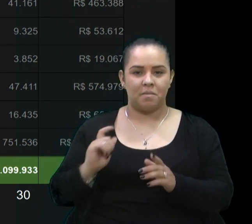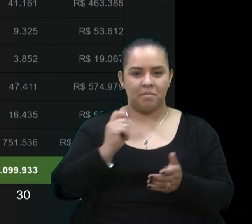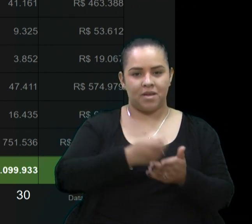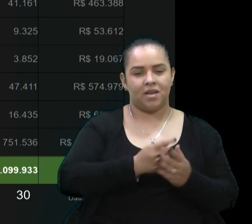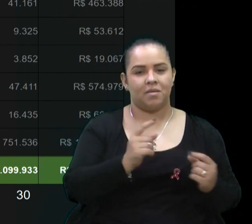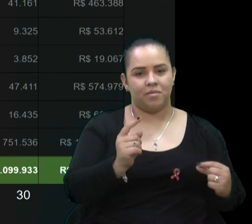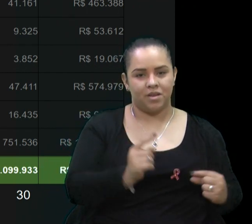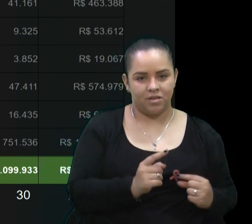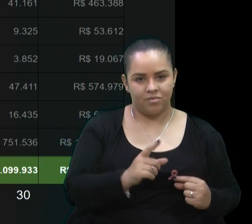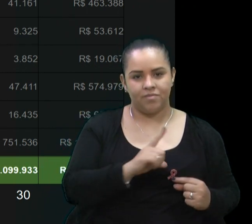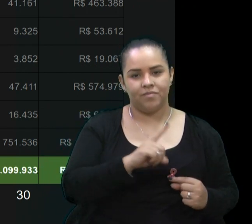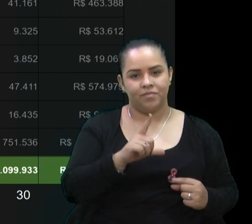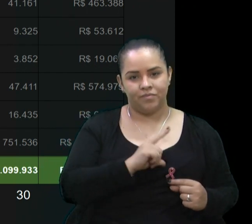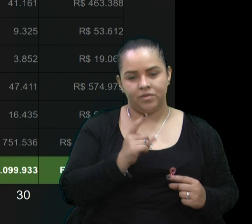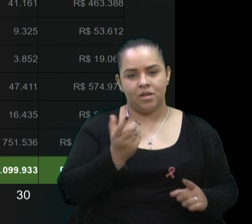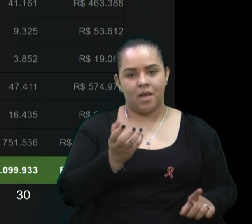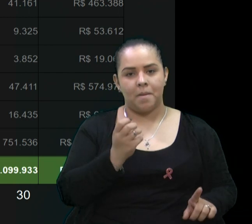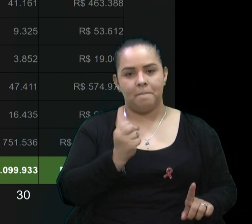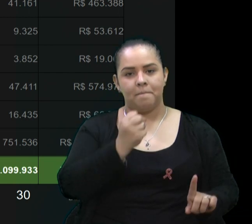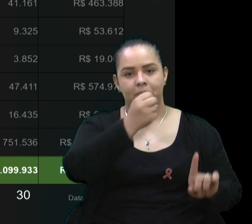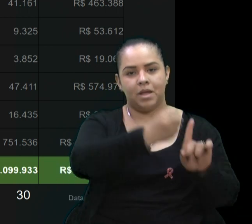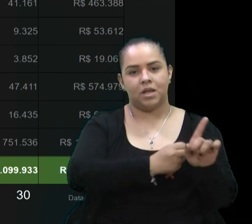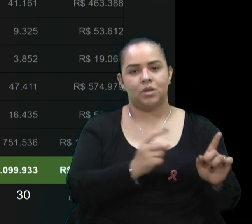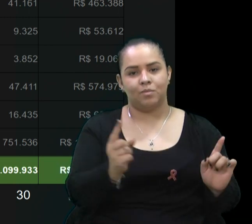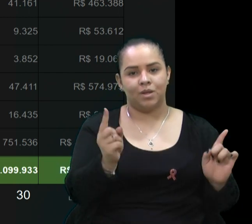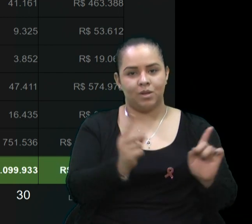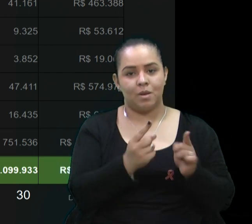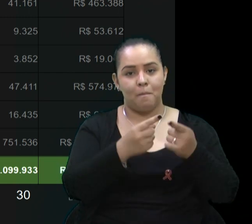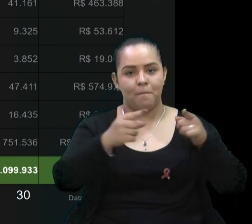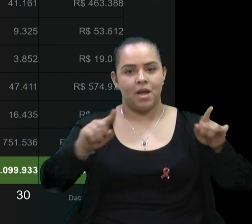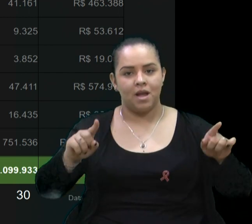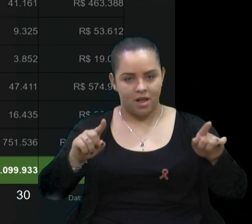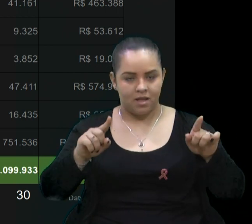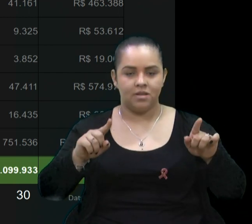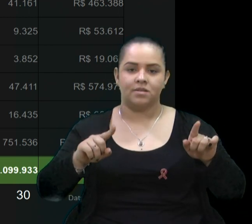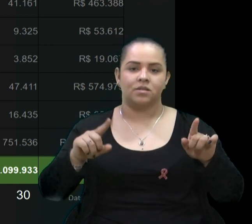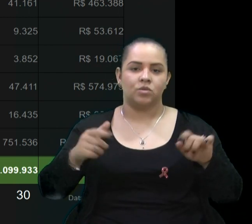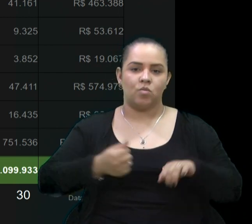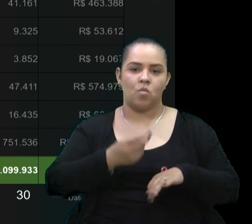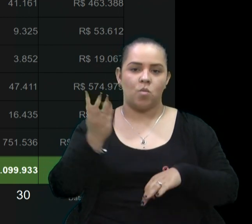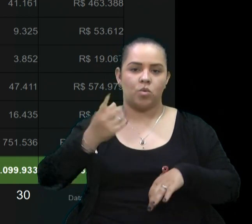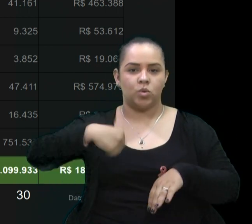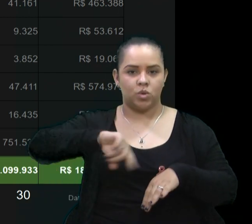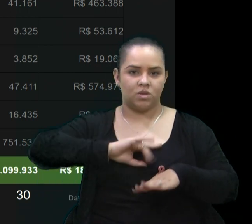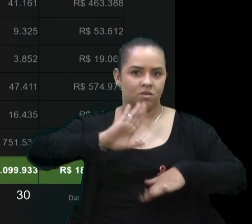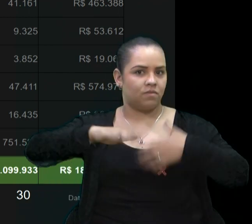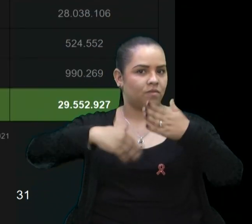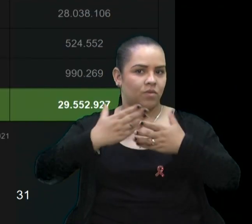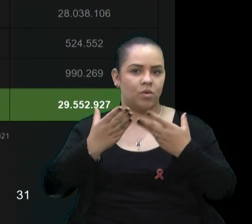Então, eles têm um impacto menor. Mas, em números físicos, a gente cresceu bastante.